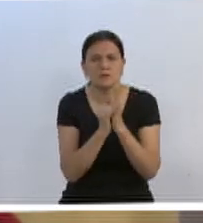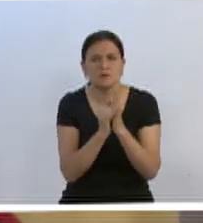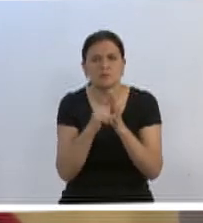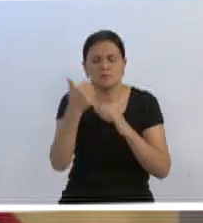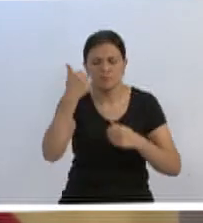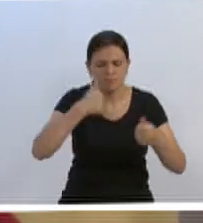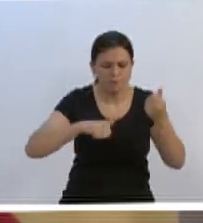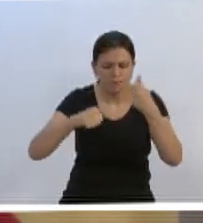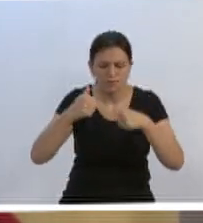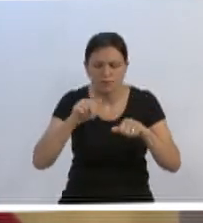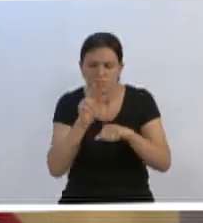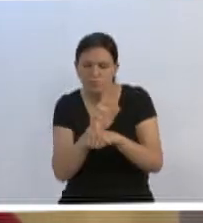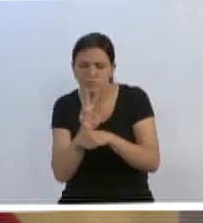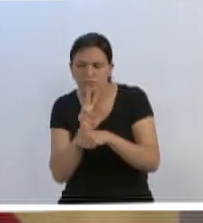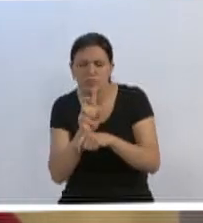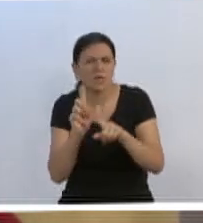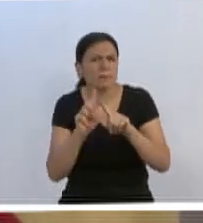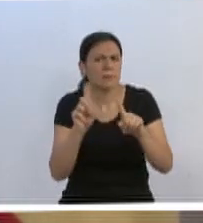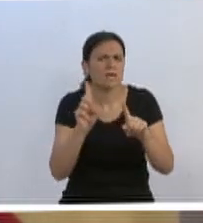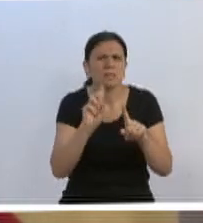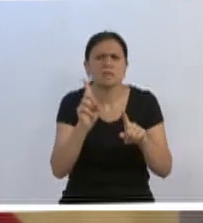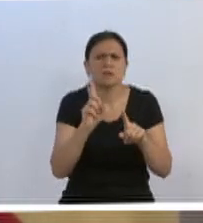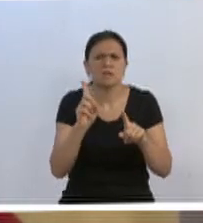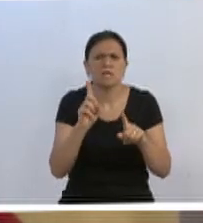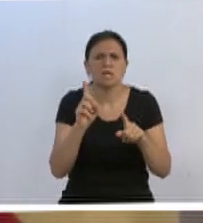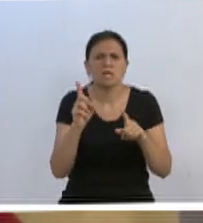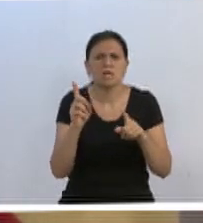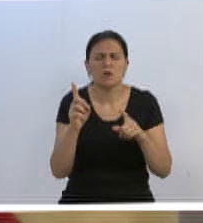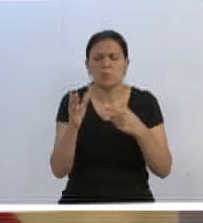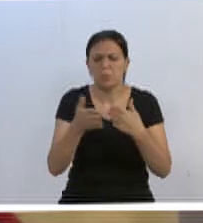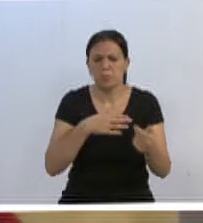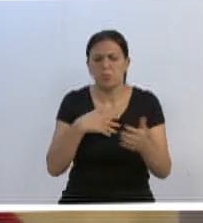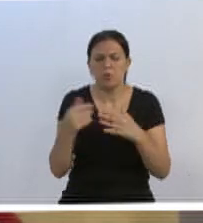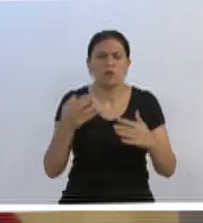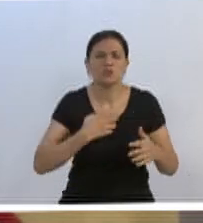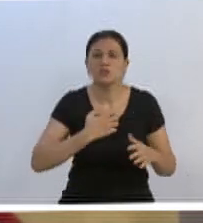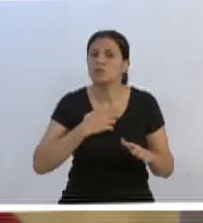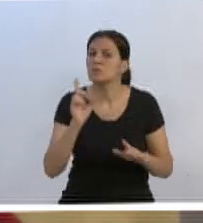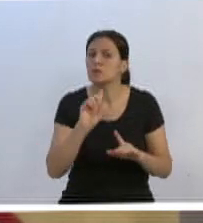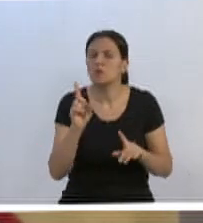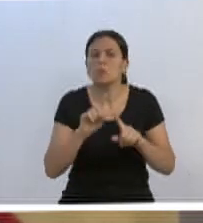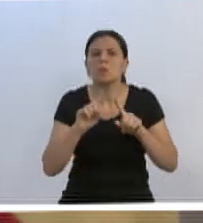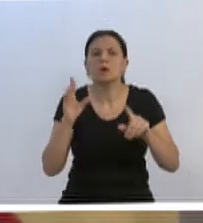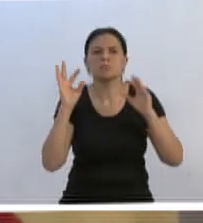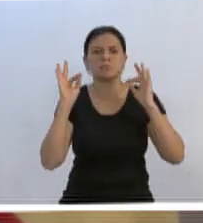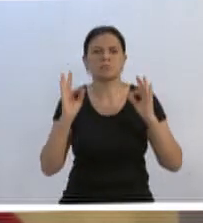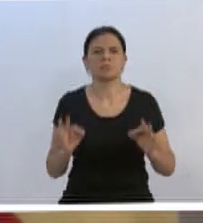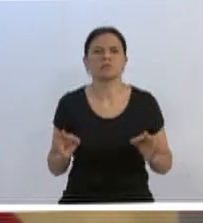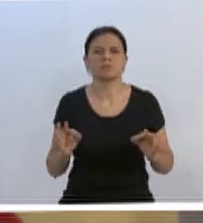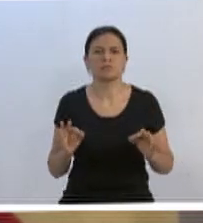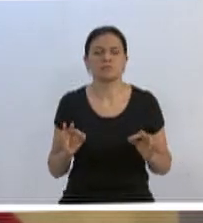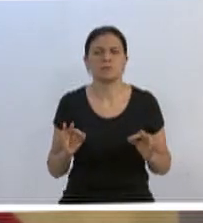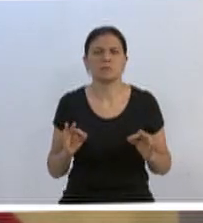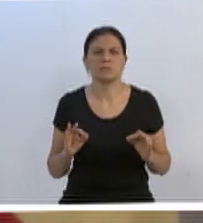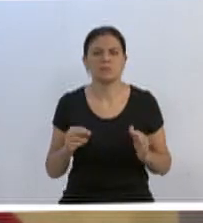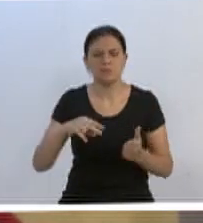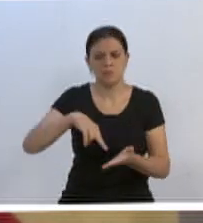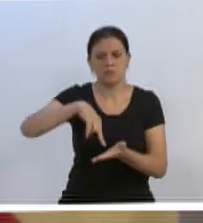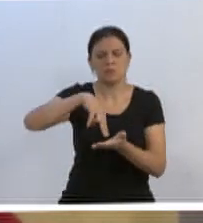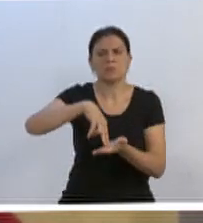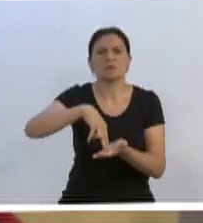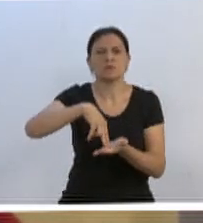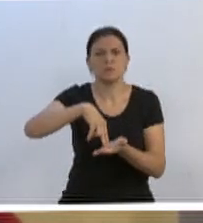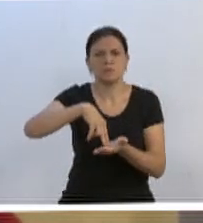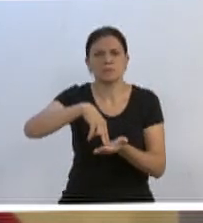Mas farei isso não de forma demagoga, não de forma populista, mas tenho certeza. Uma posição, nem situação nem oposição,